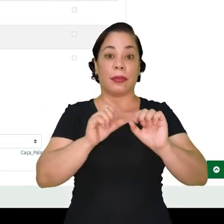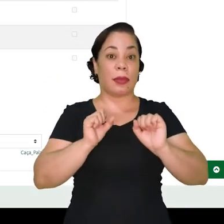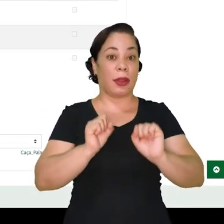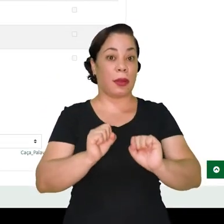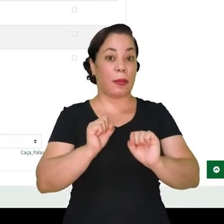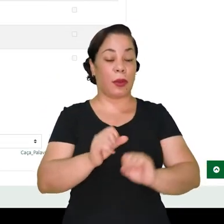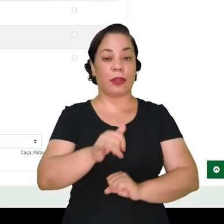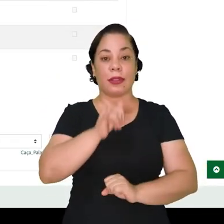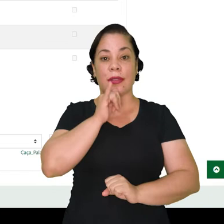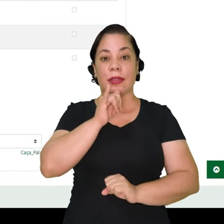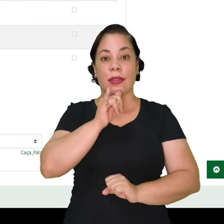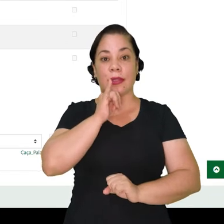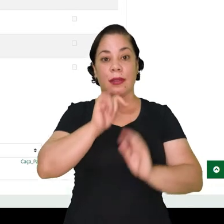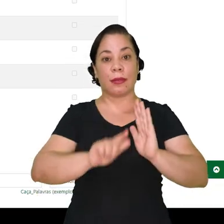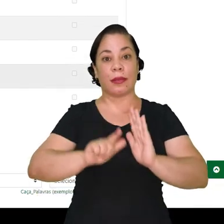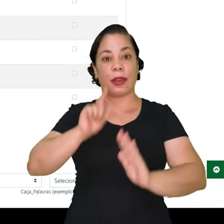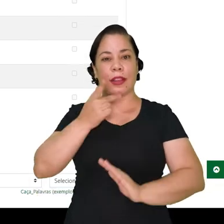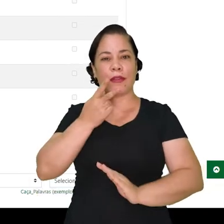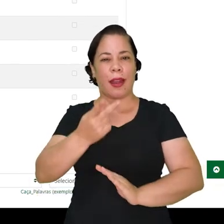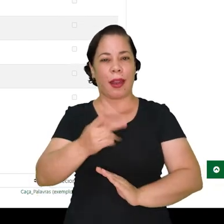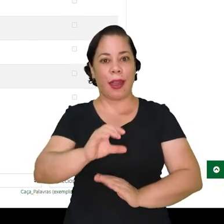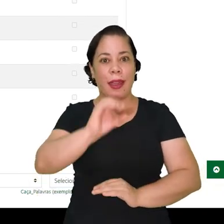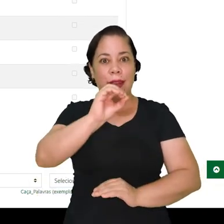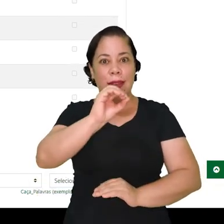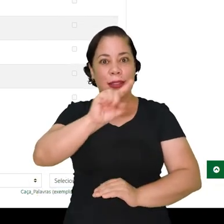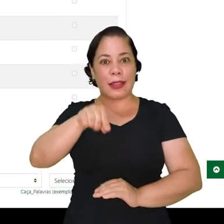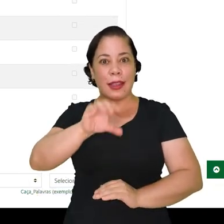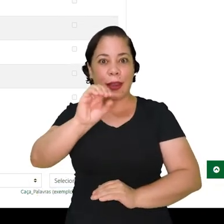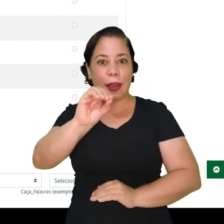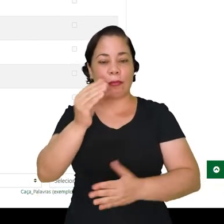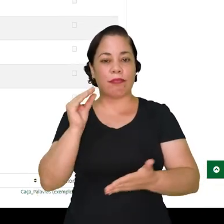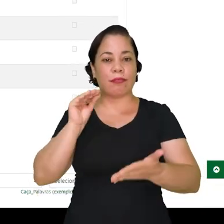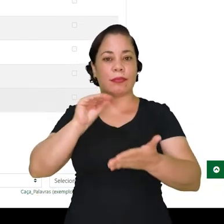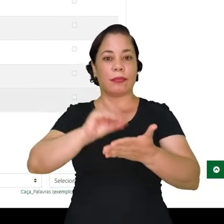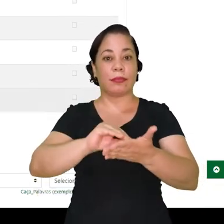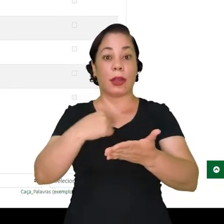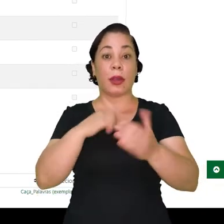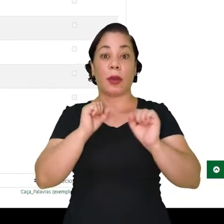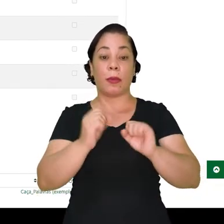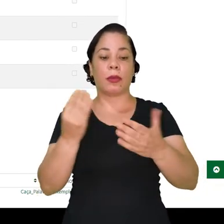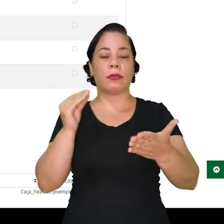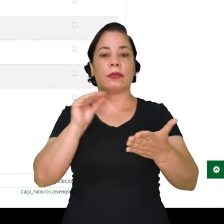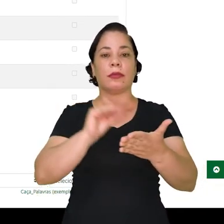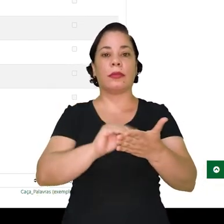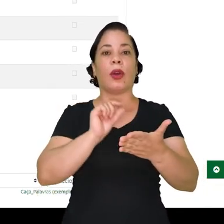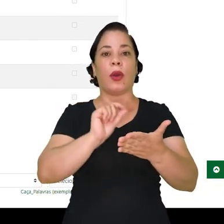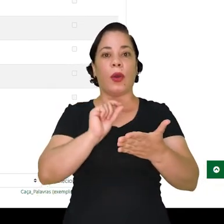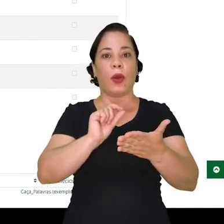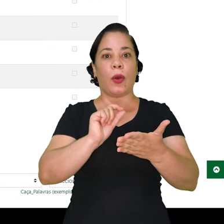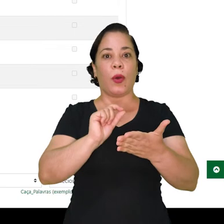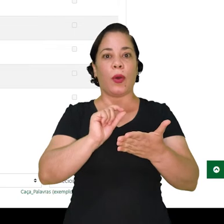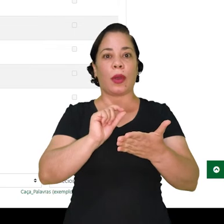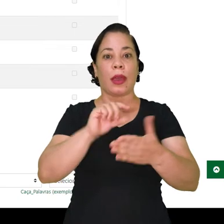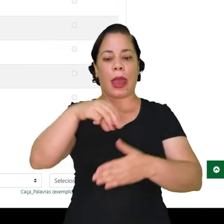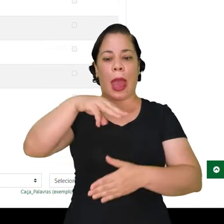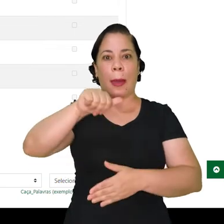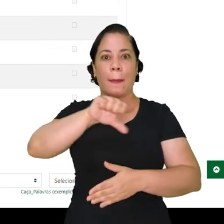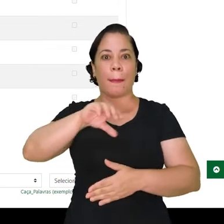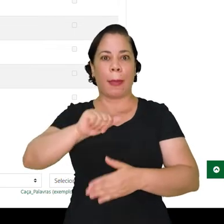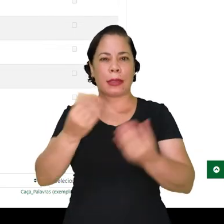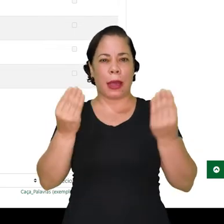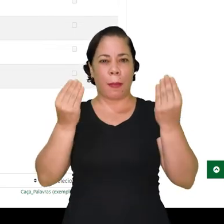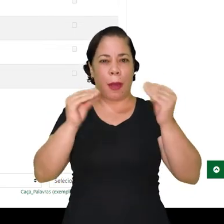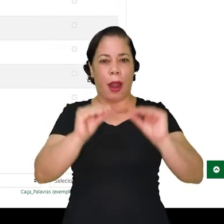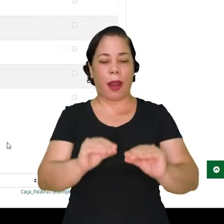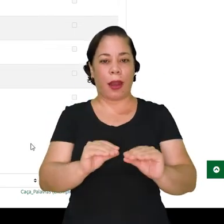aqui, citando o exemplo que eu falei da nota zero, eu posso optar aqui. Realizar inserção em massa. Para notas